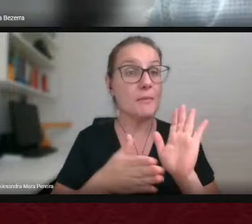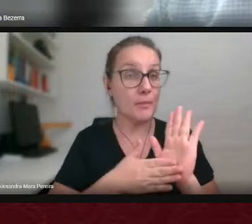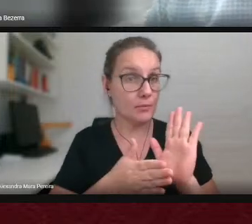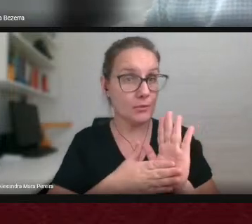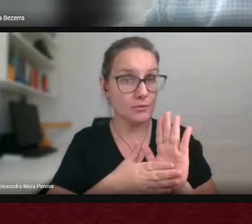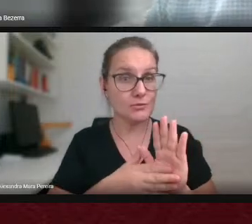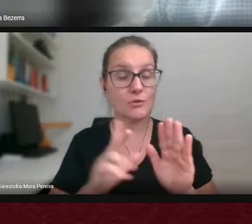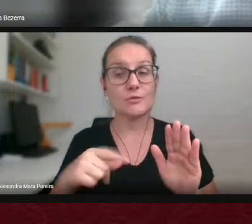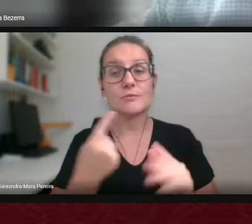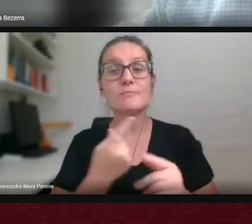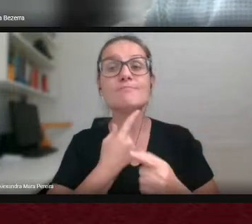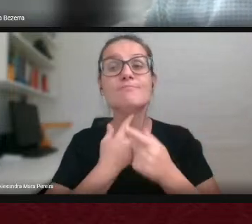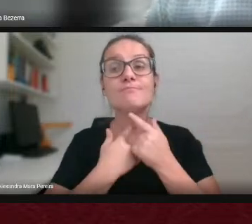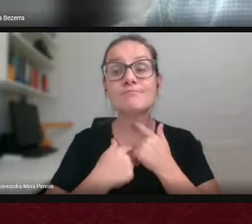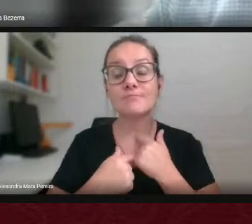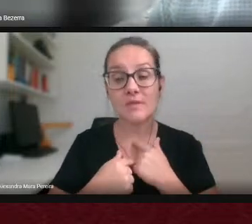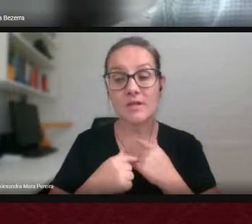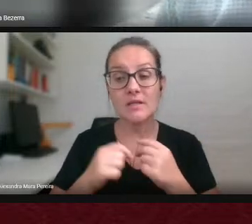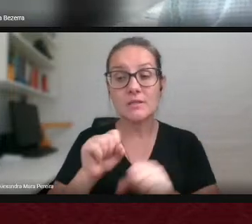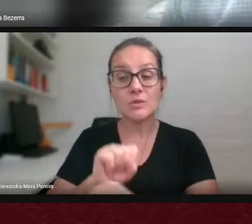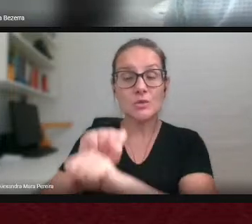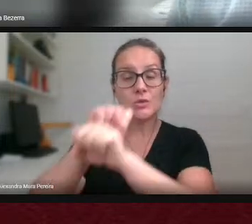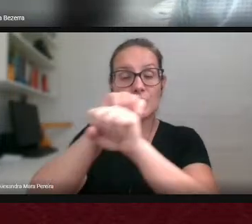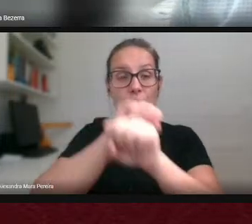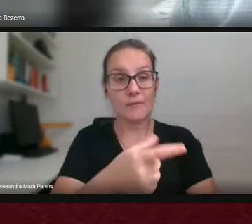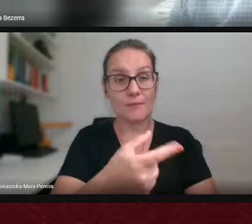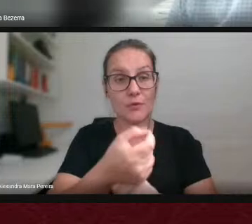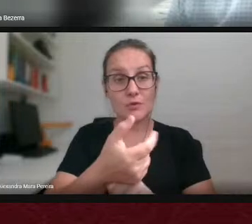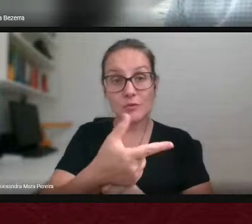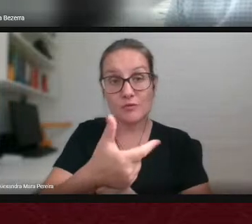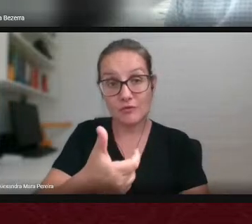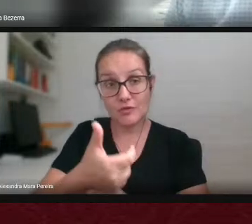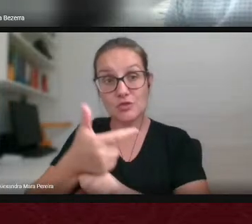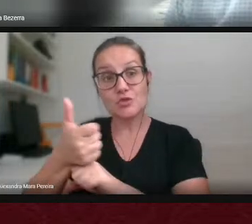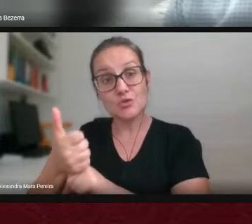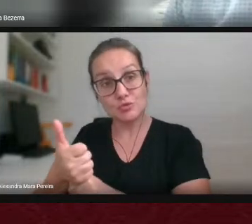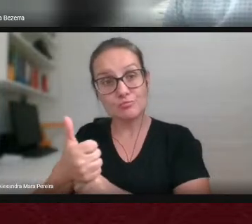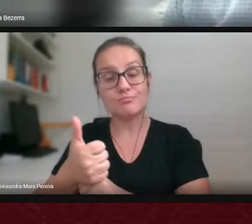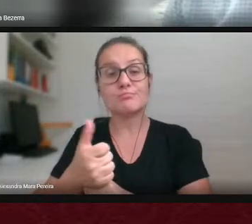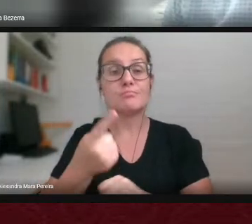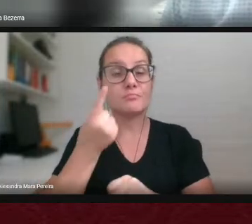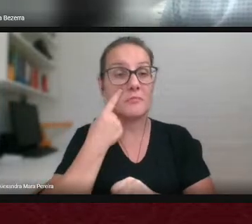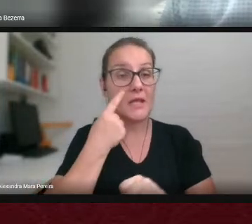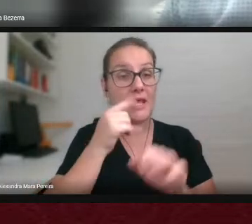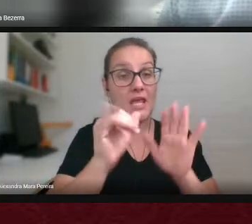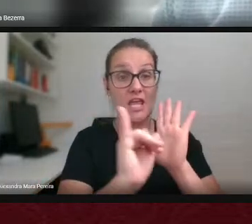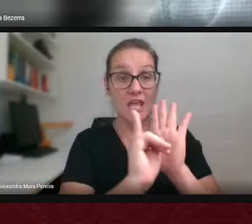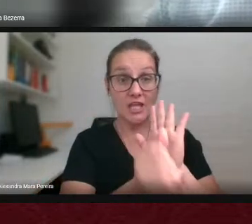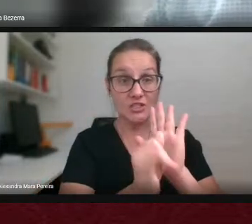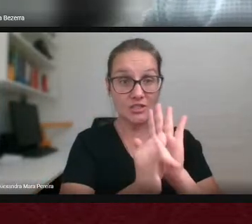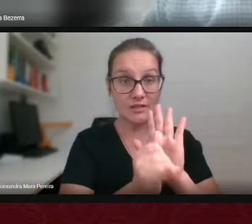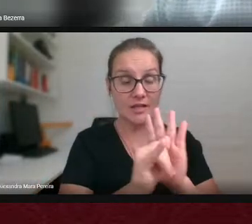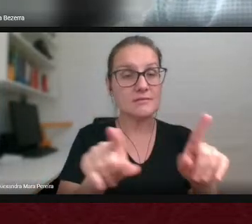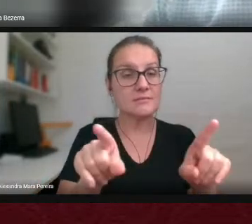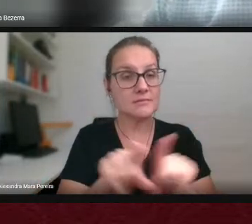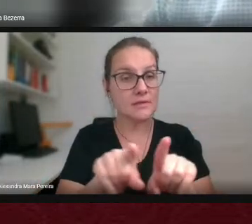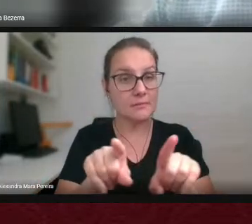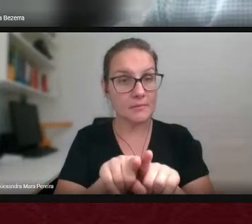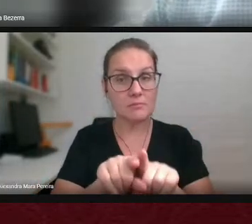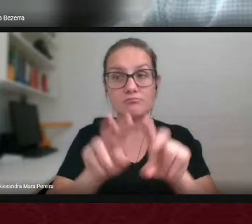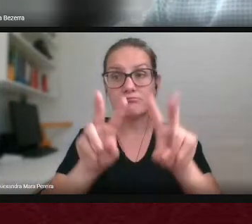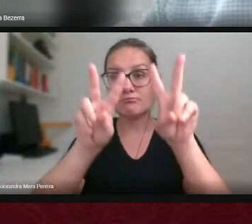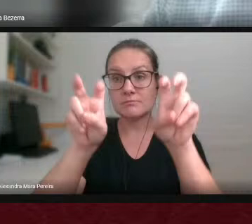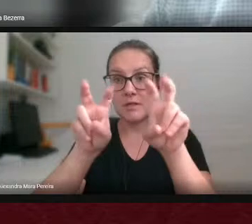o desejo de para 2021 pensarmos editais que também contemplem as questões mais